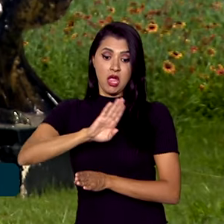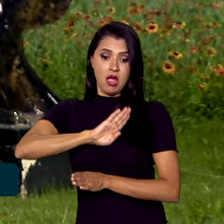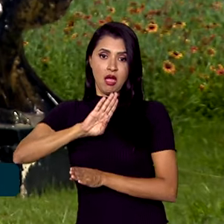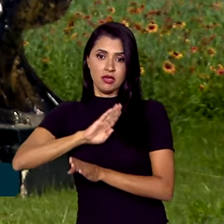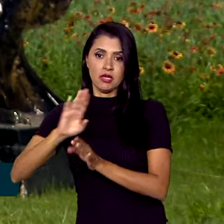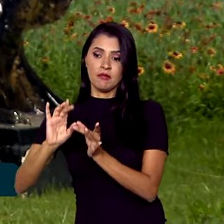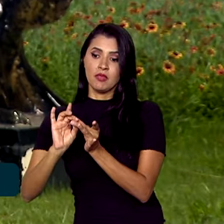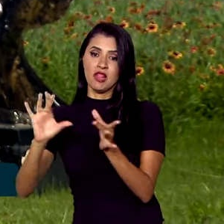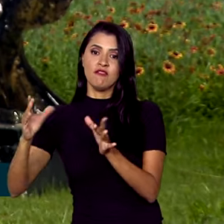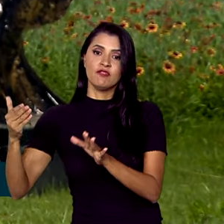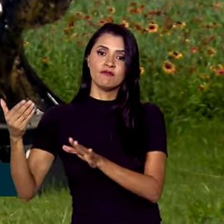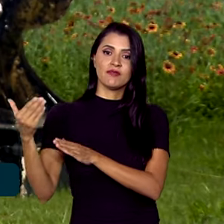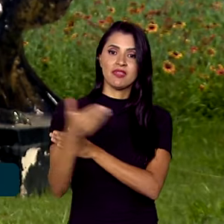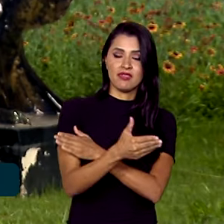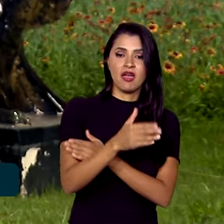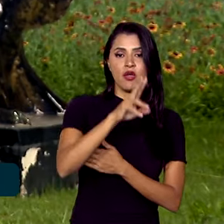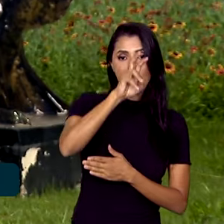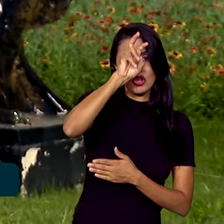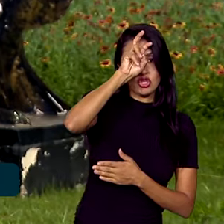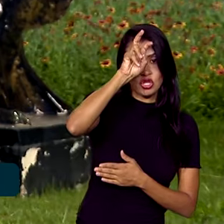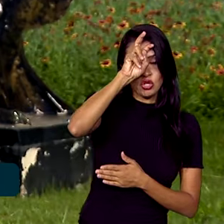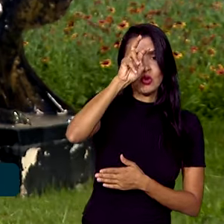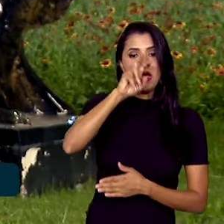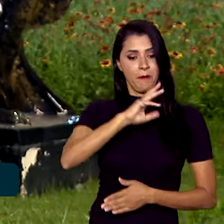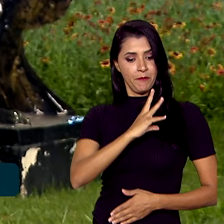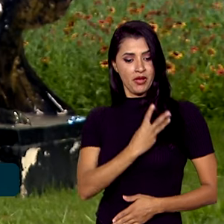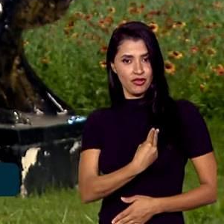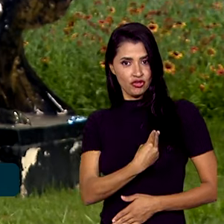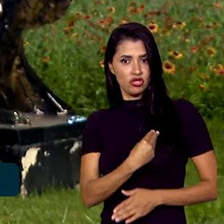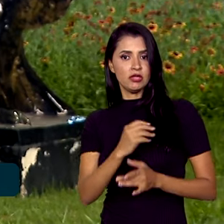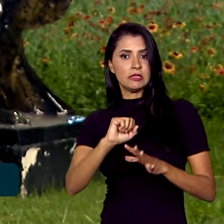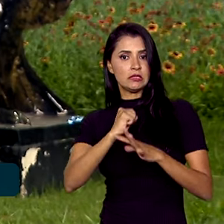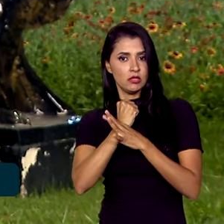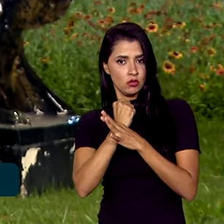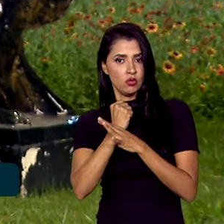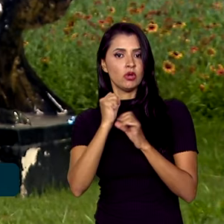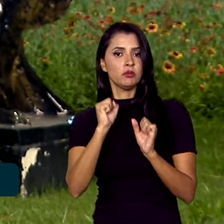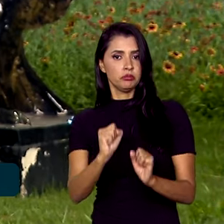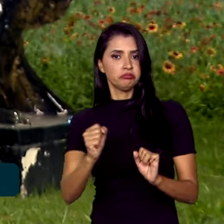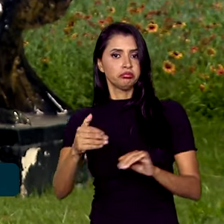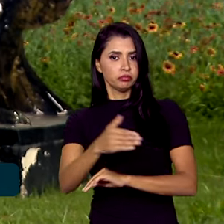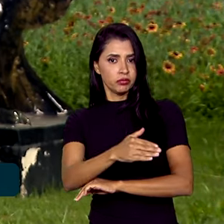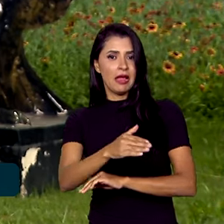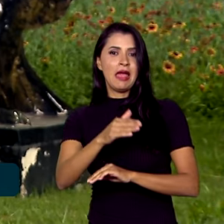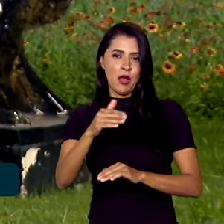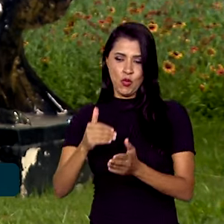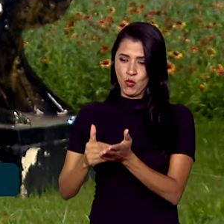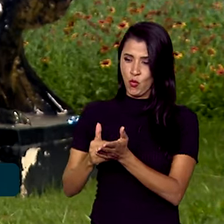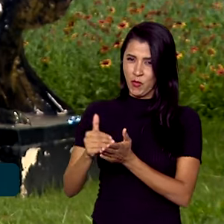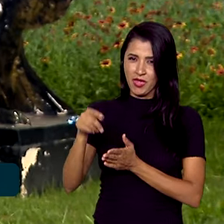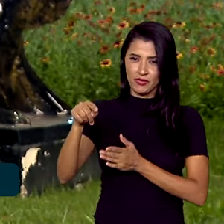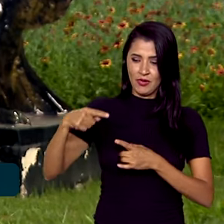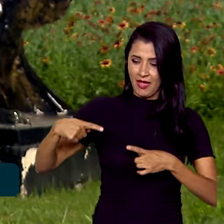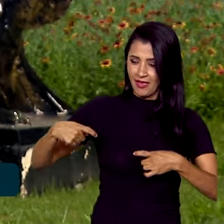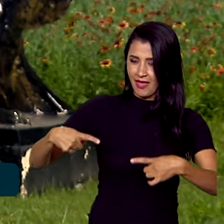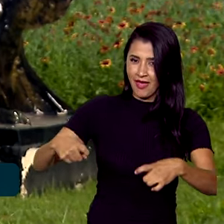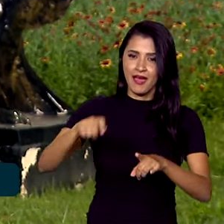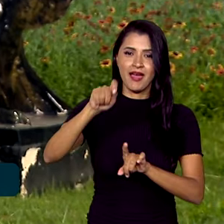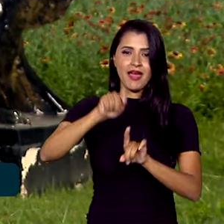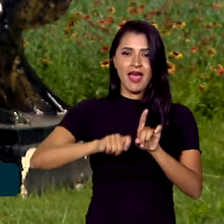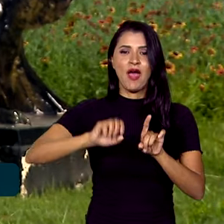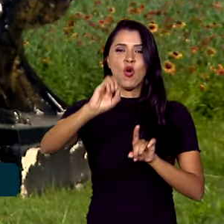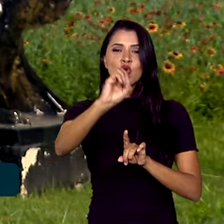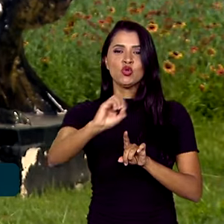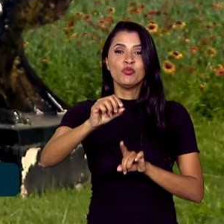fronteira entre a Palestina e o Egito. Vamos lembrar que desde o começo do conflito, no dia 7 de outubro, o governo brasileiro